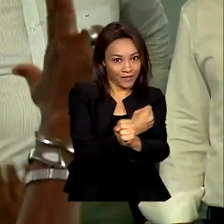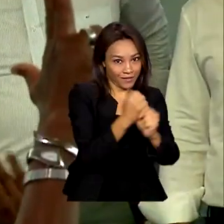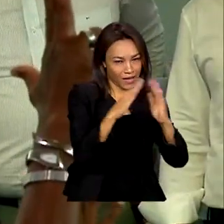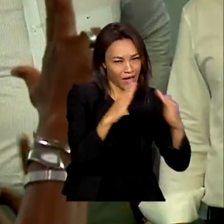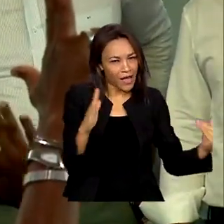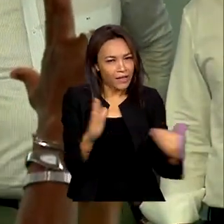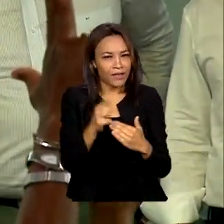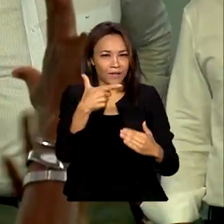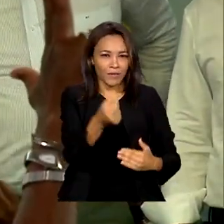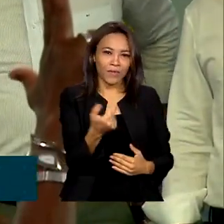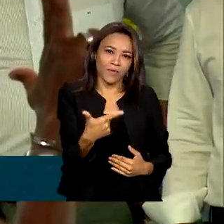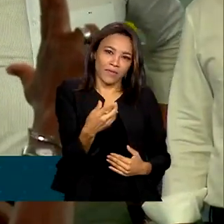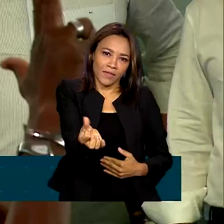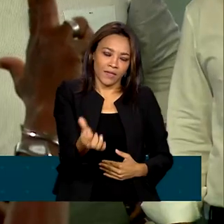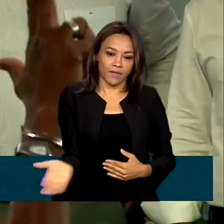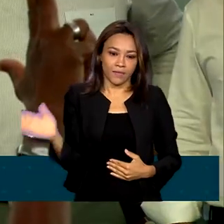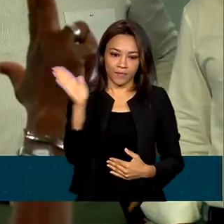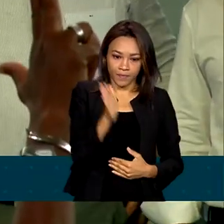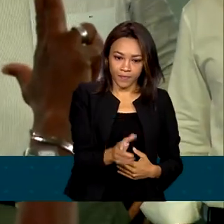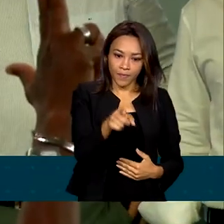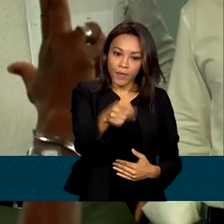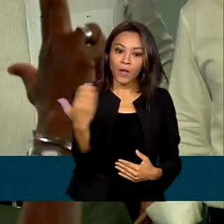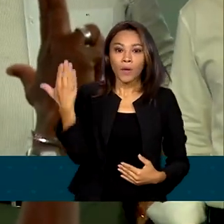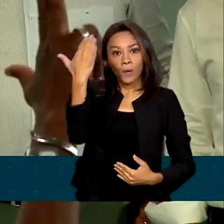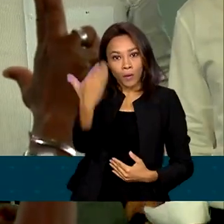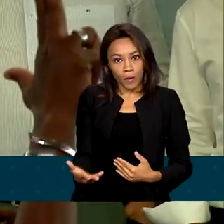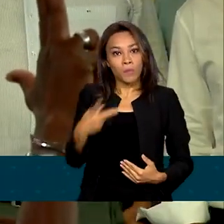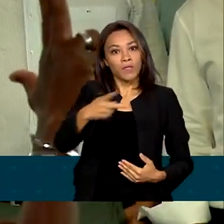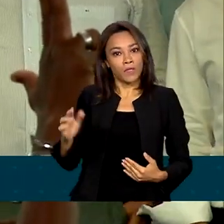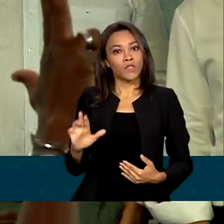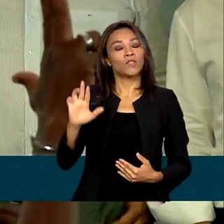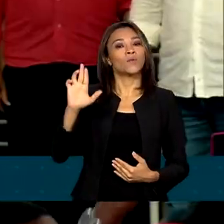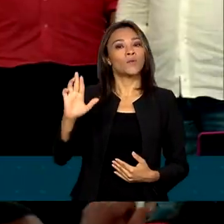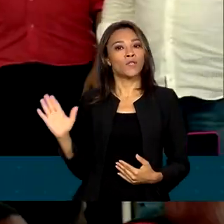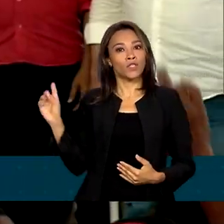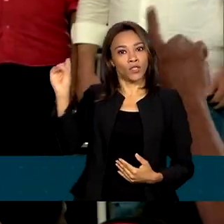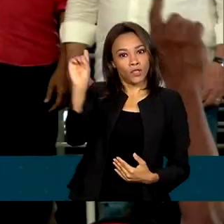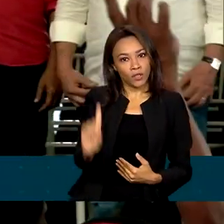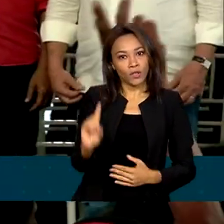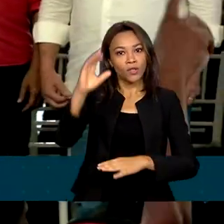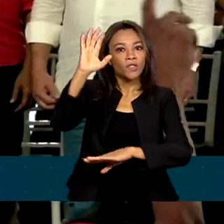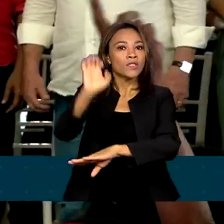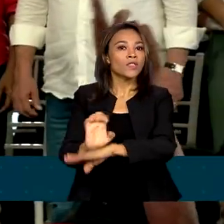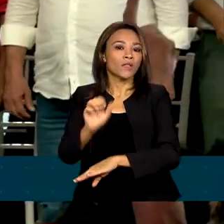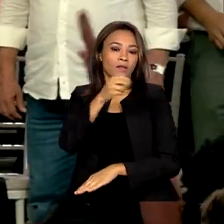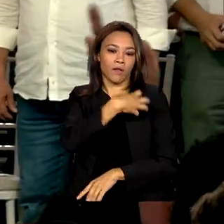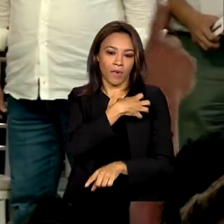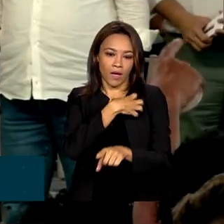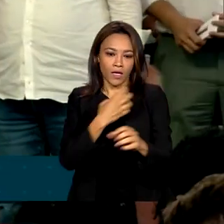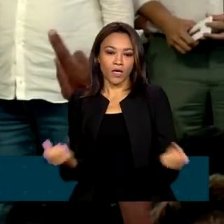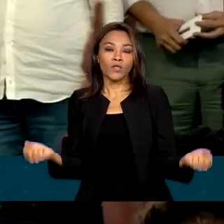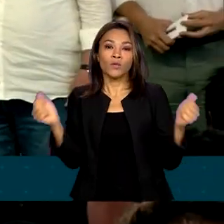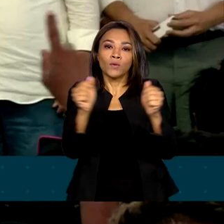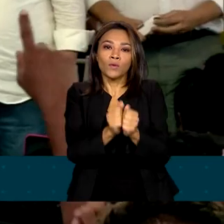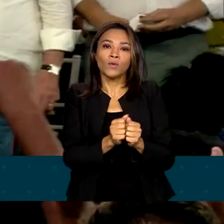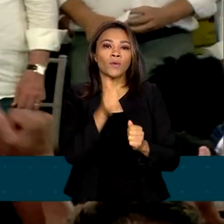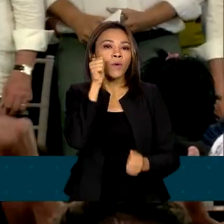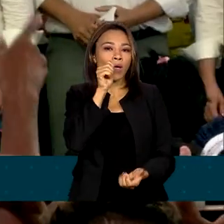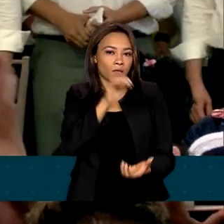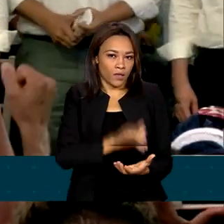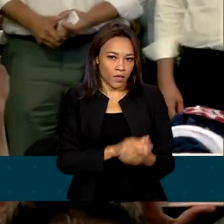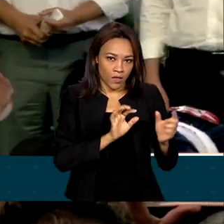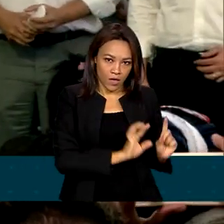Lula chegou ao residencial Vida Nova Sacramento, em Santo Amaro, na Bahia, acompanhado da primeira-dama, Janja, de